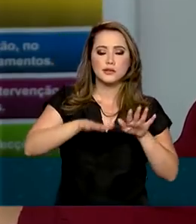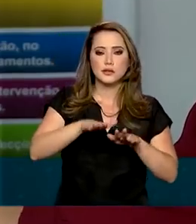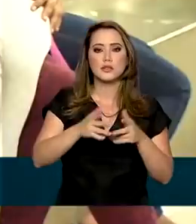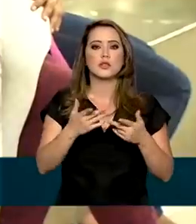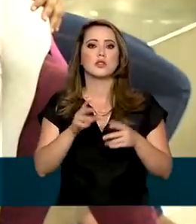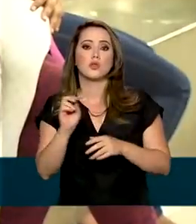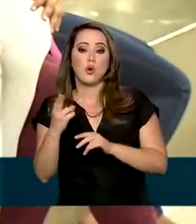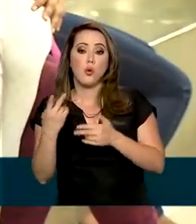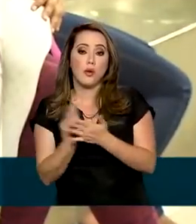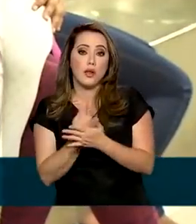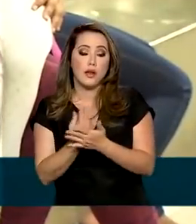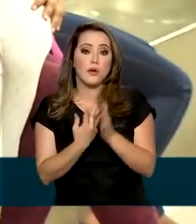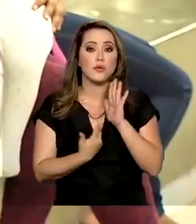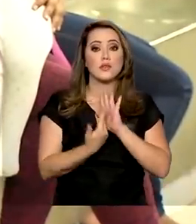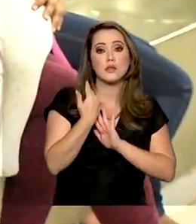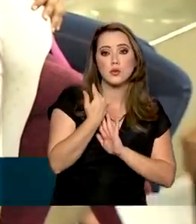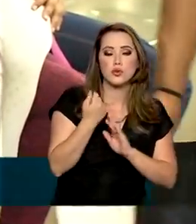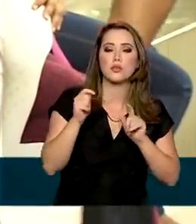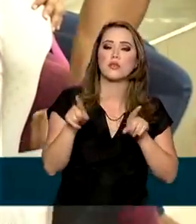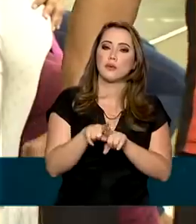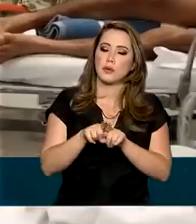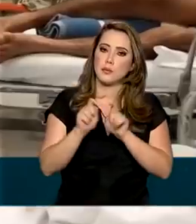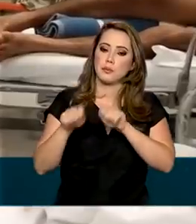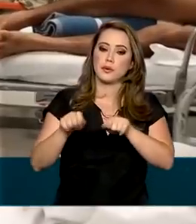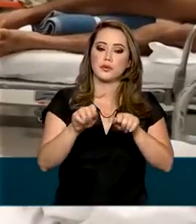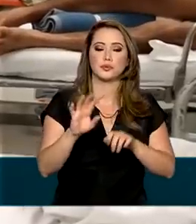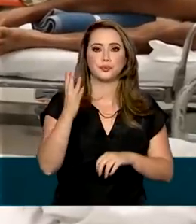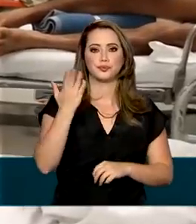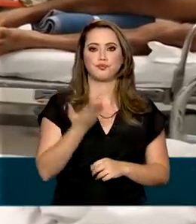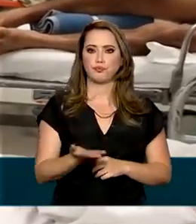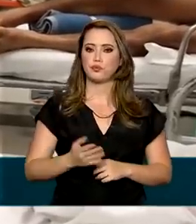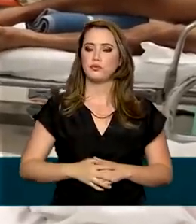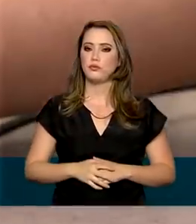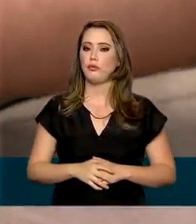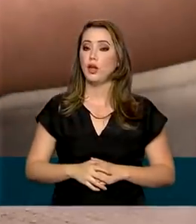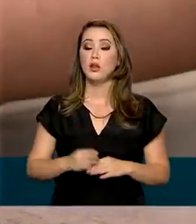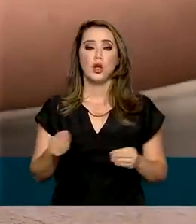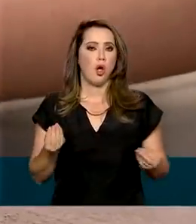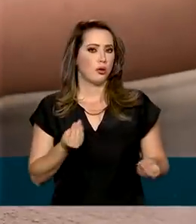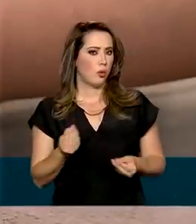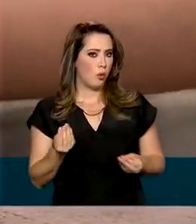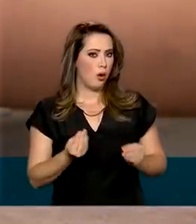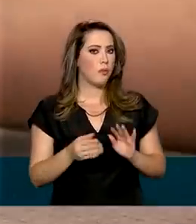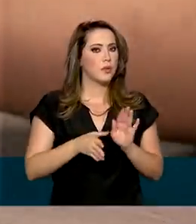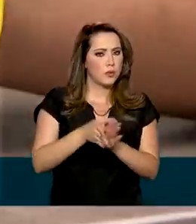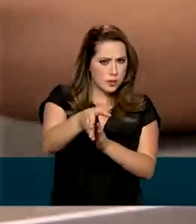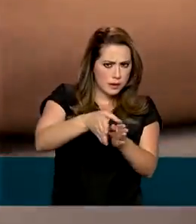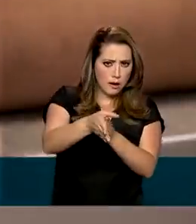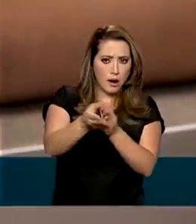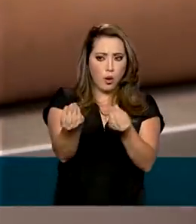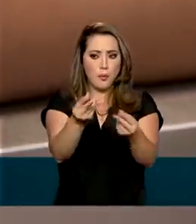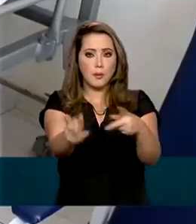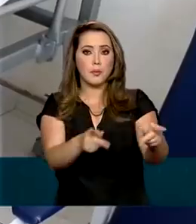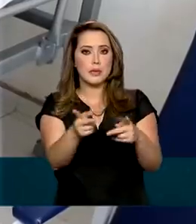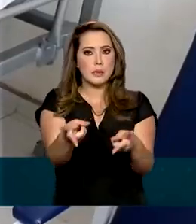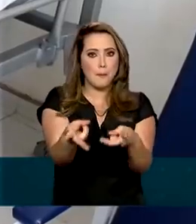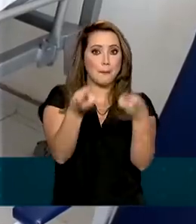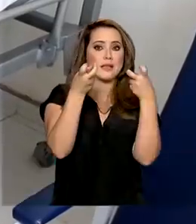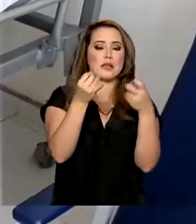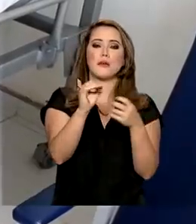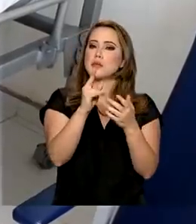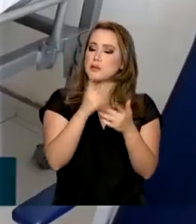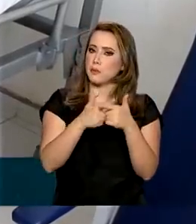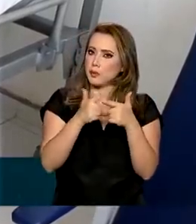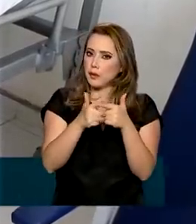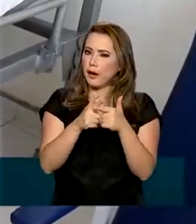cirurgia. Para orientar a população sobre a importância de ficar atento à própria segurança nos tratamentos de saúde, o